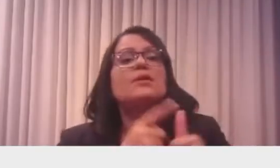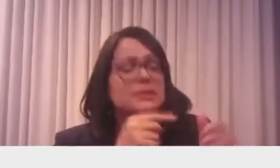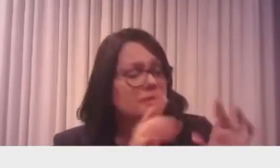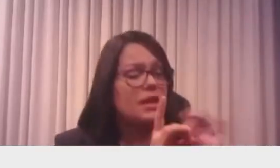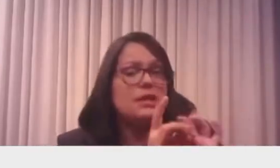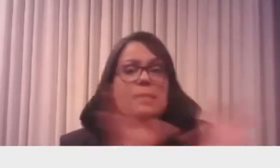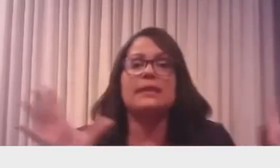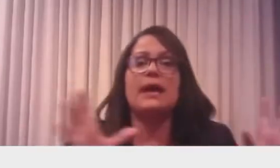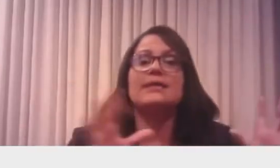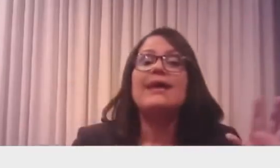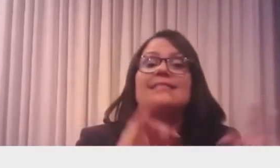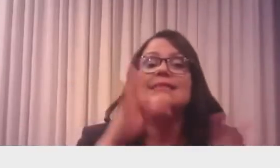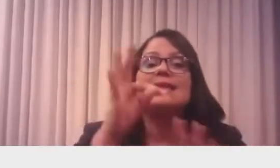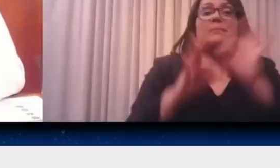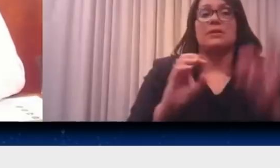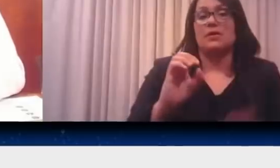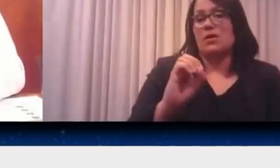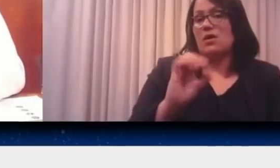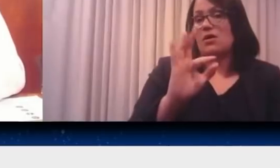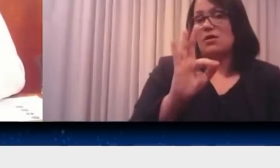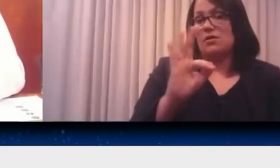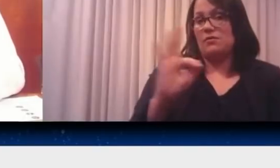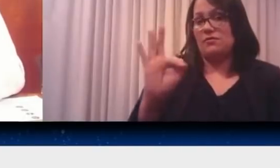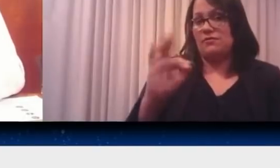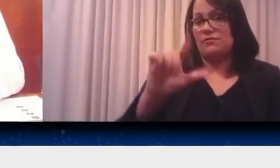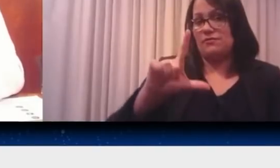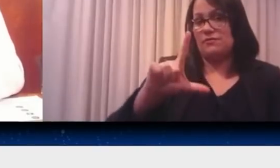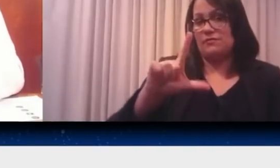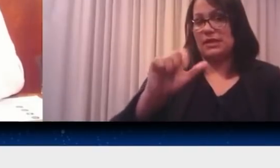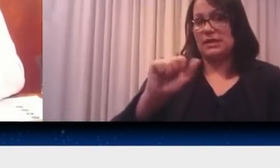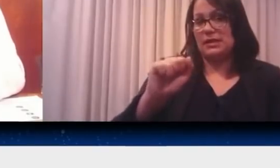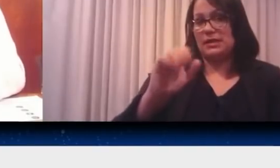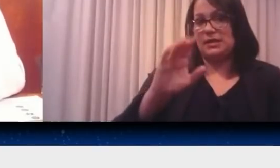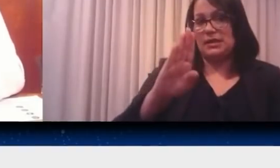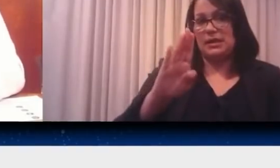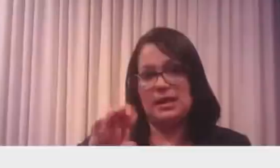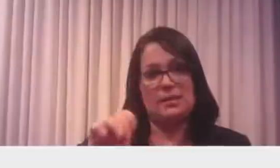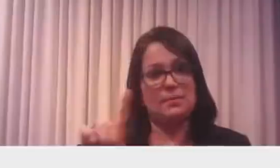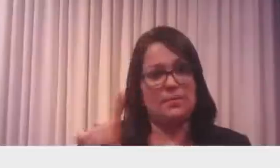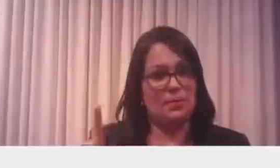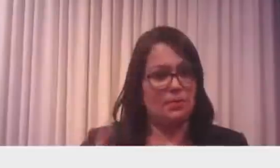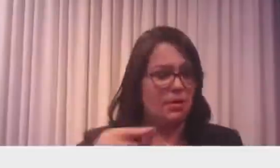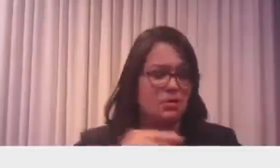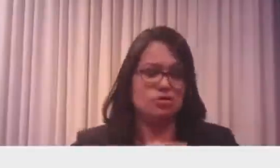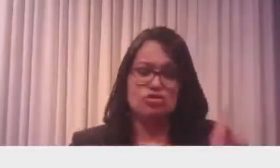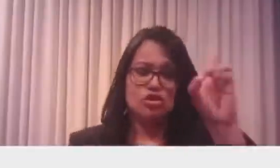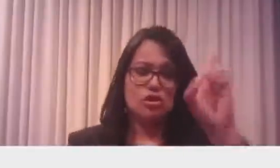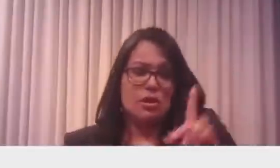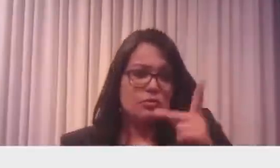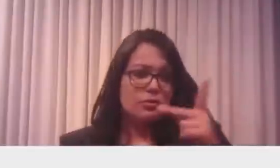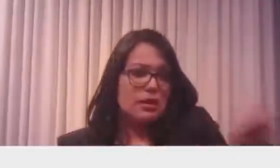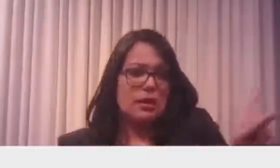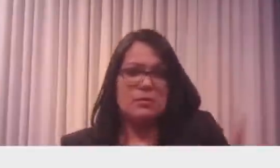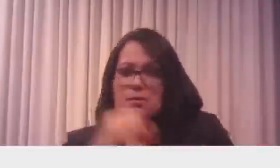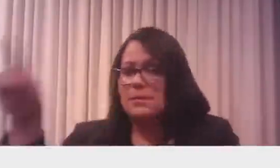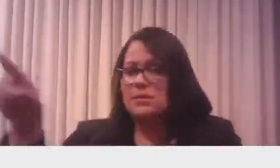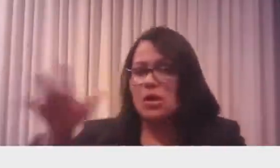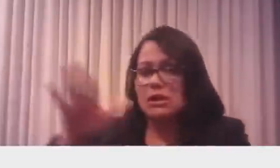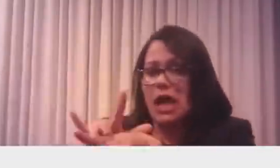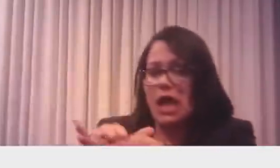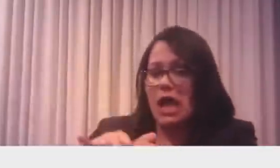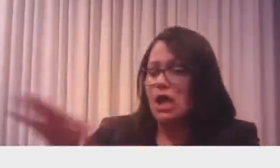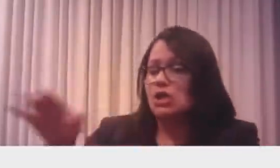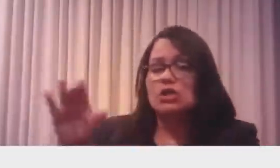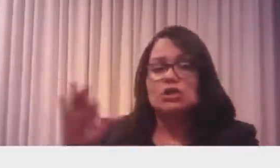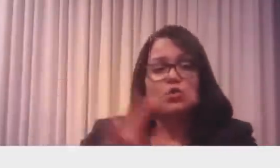off-label é o direito dele. Seguimos acompanhando a live do presidente Jair Bolsonaro. Está num cantão longe.